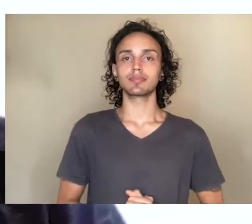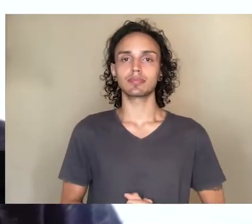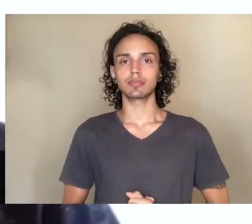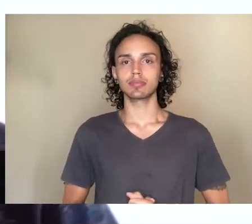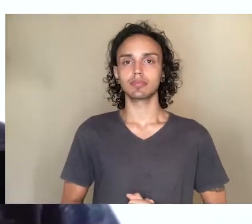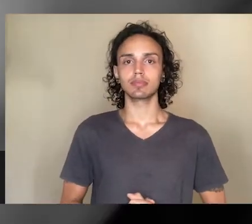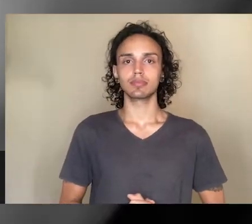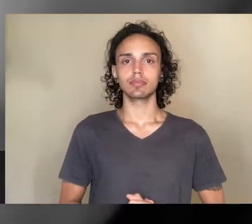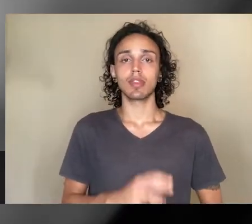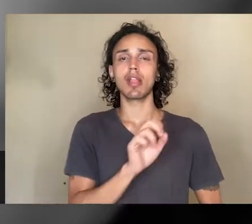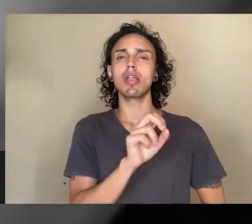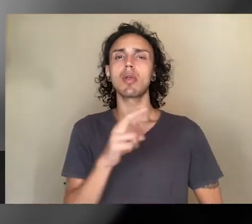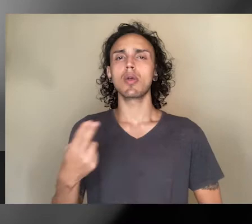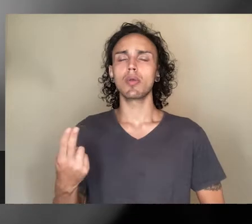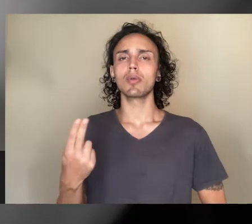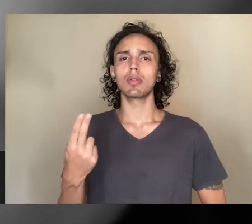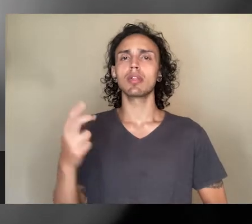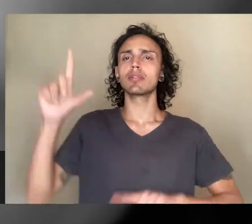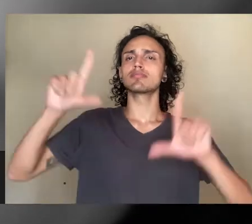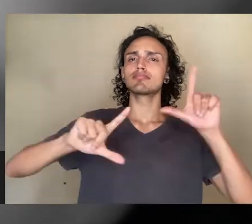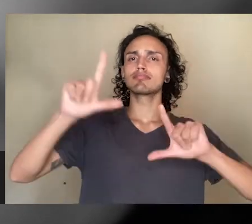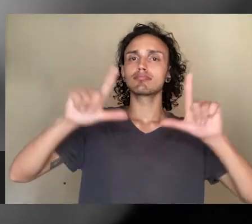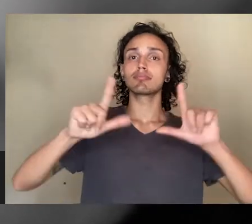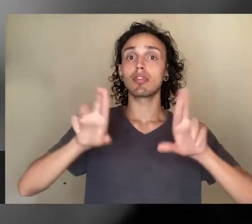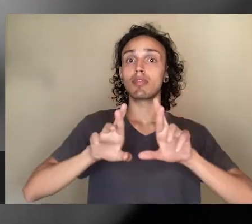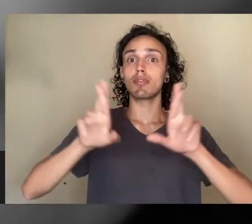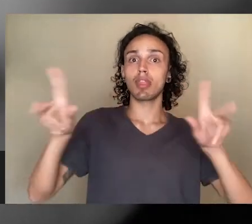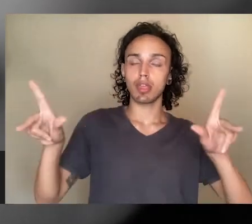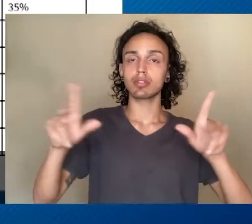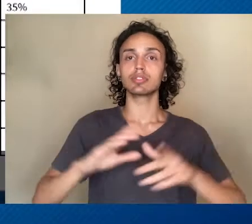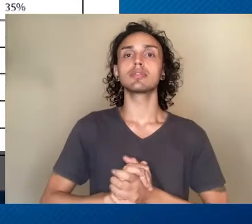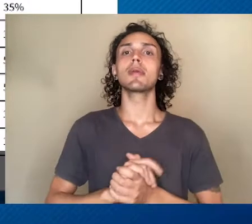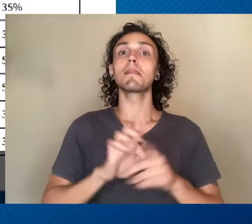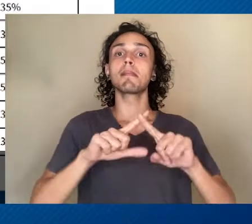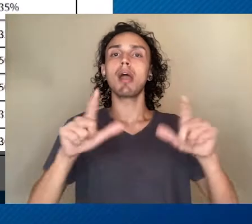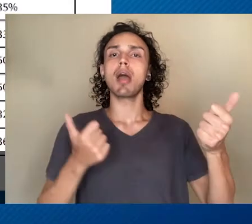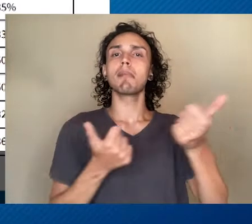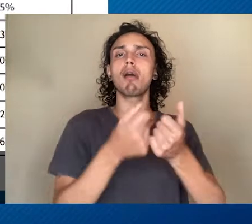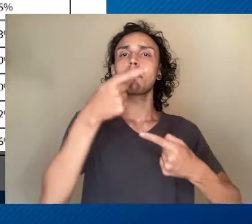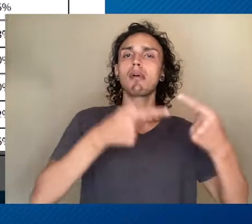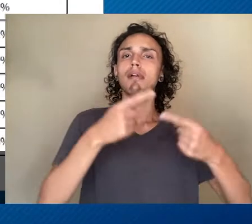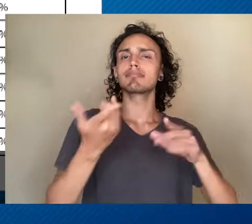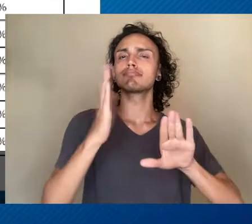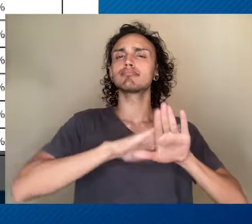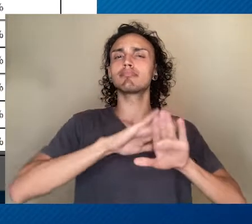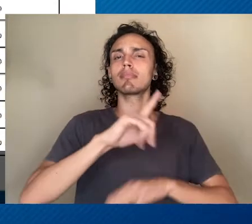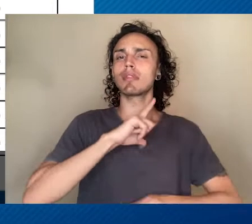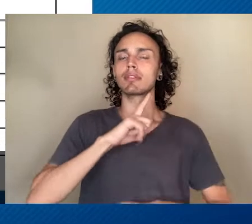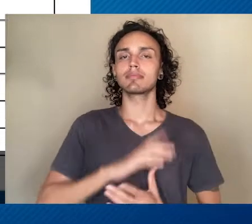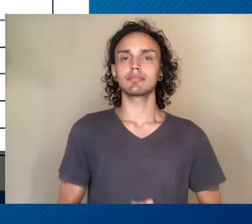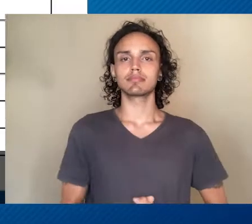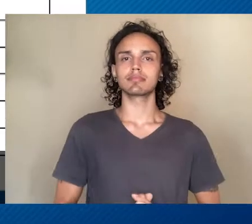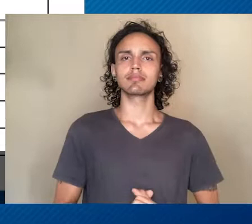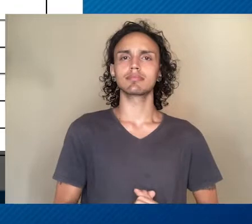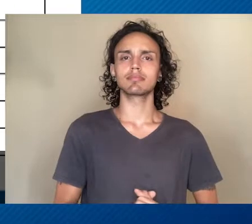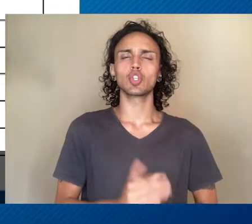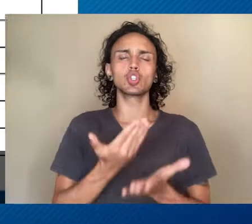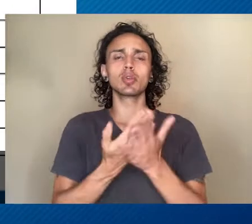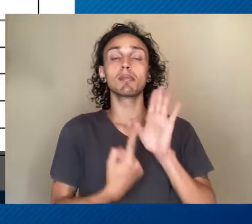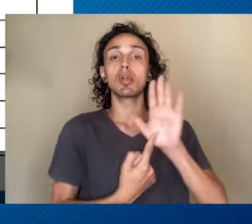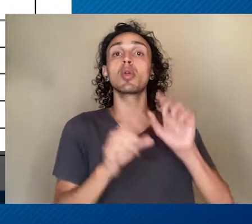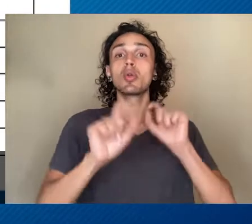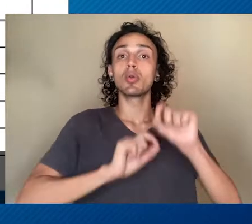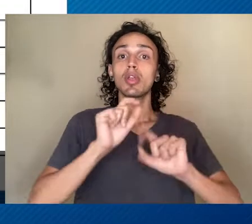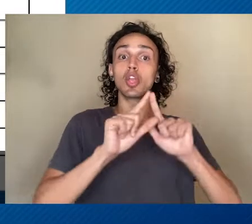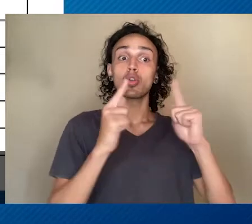ou de uma mídia alternativa partidarizada. De acordo com o estudo, os grupos que defendem o tratamento